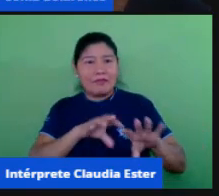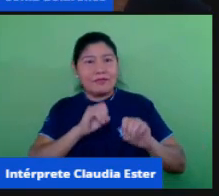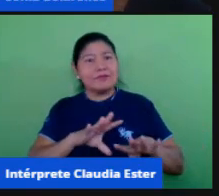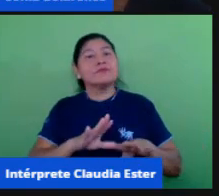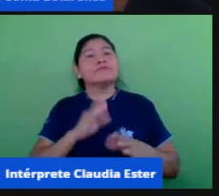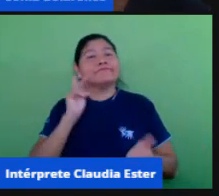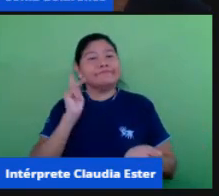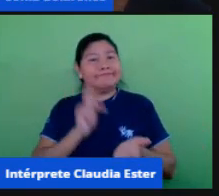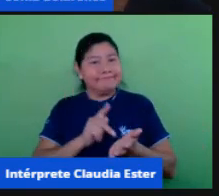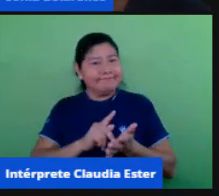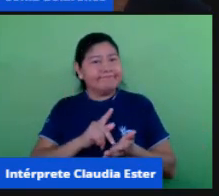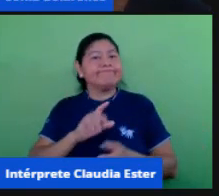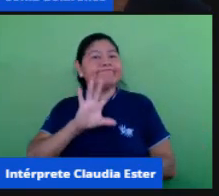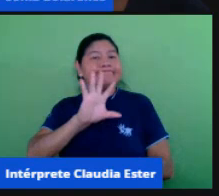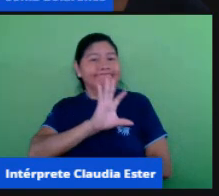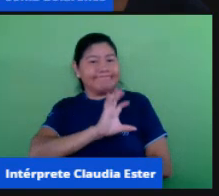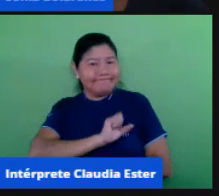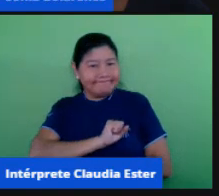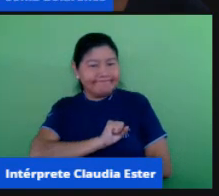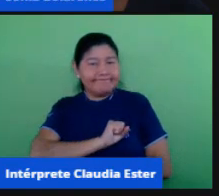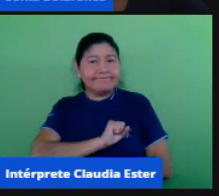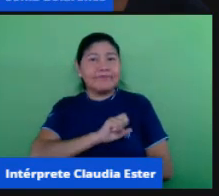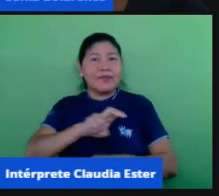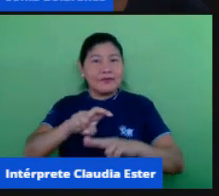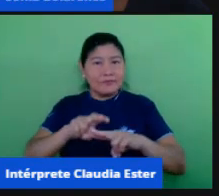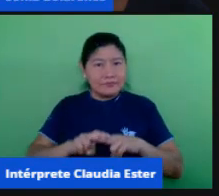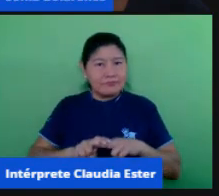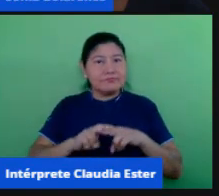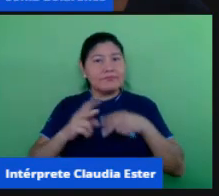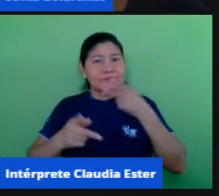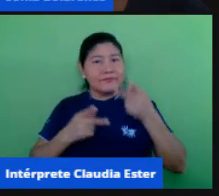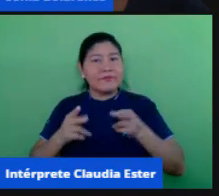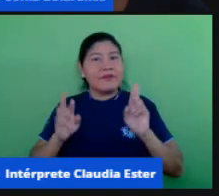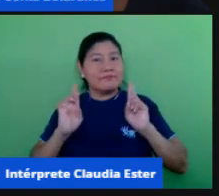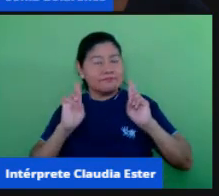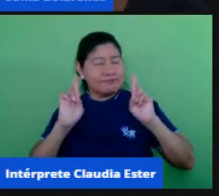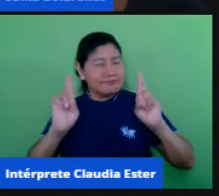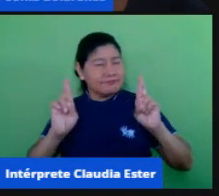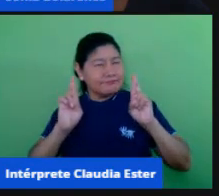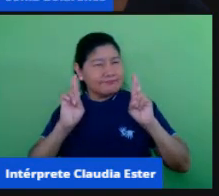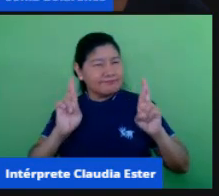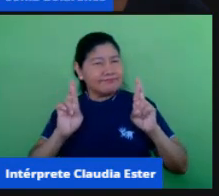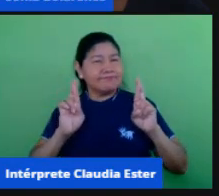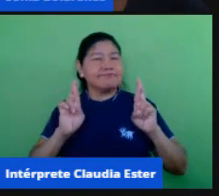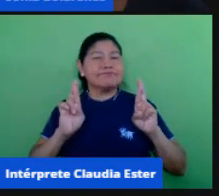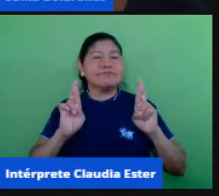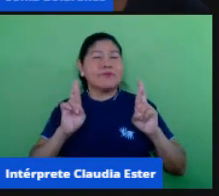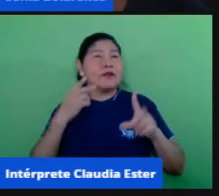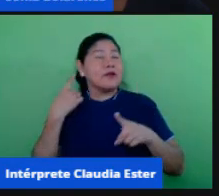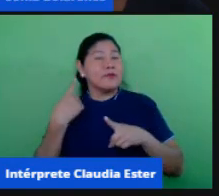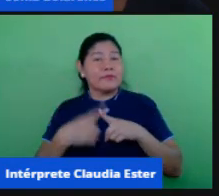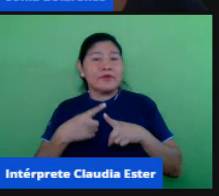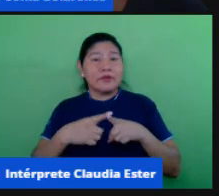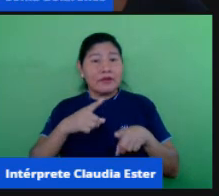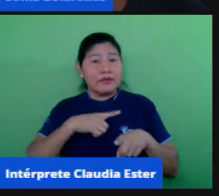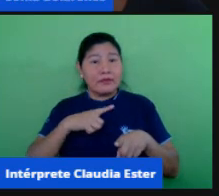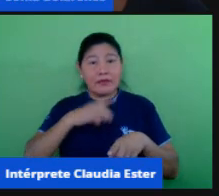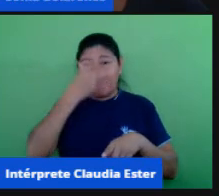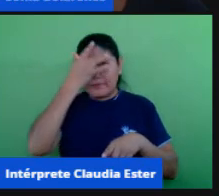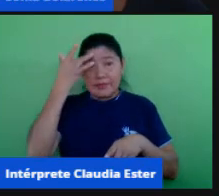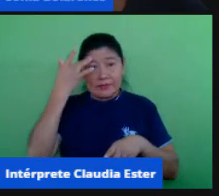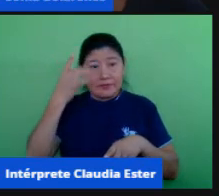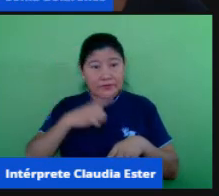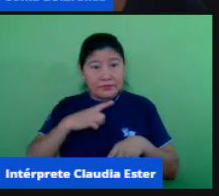esperançar ele vai explicar melhor dizendo que porque tem gente que tem esperança do